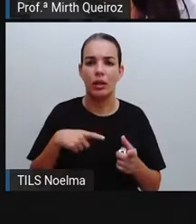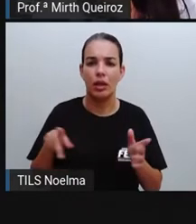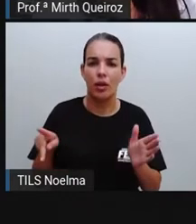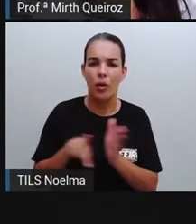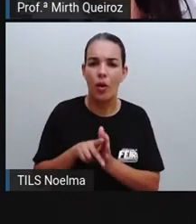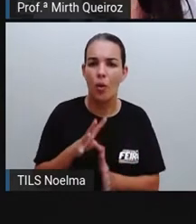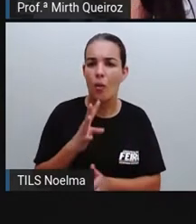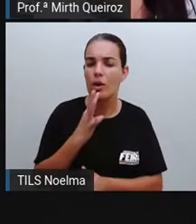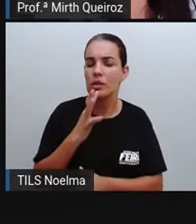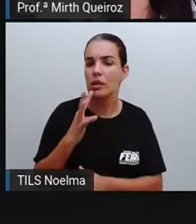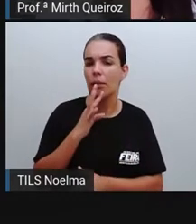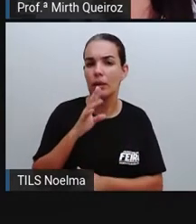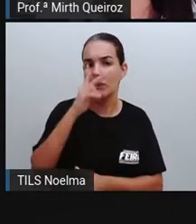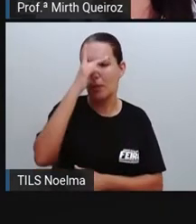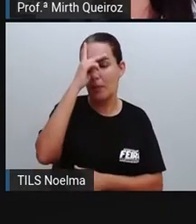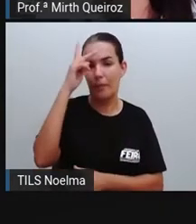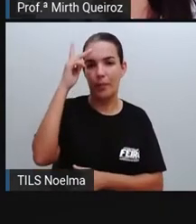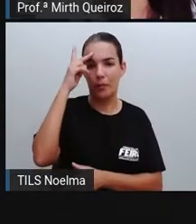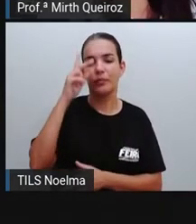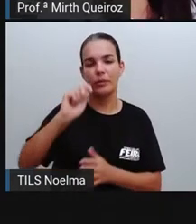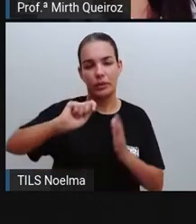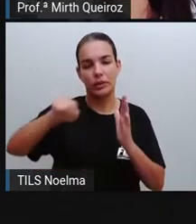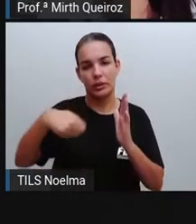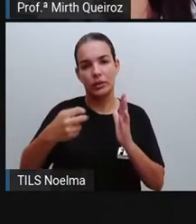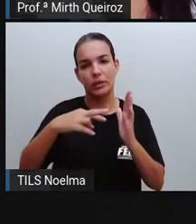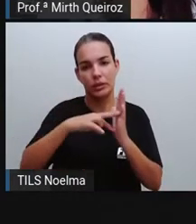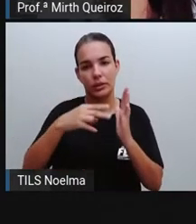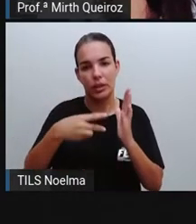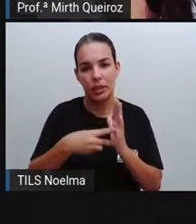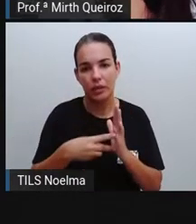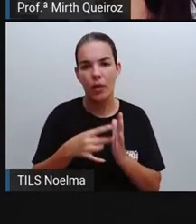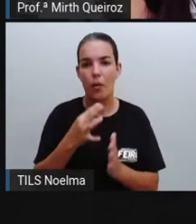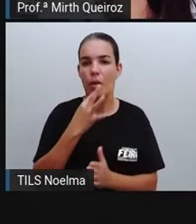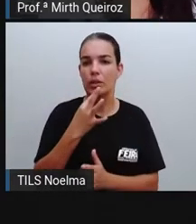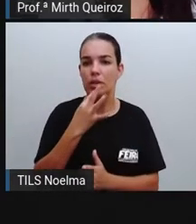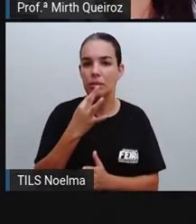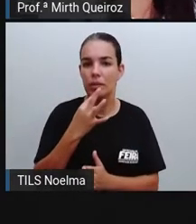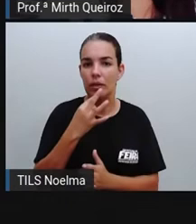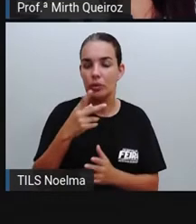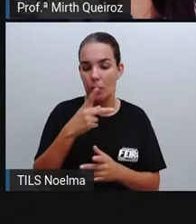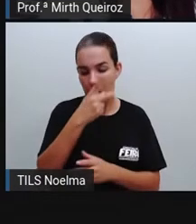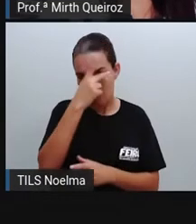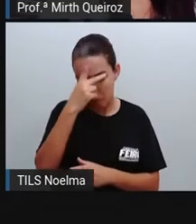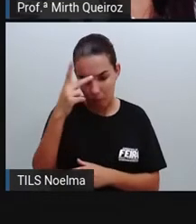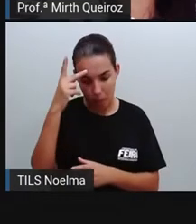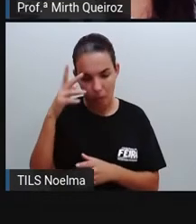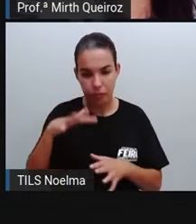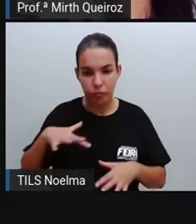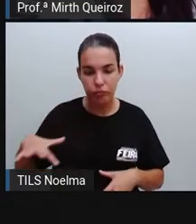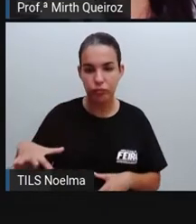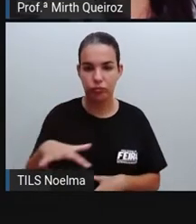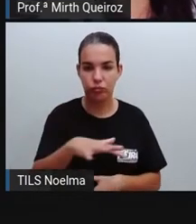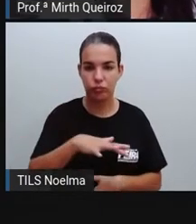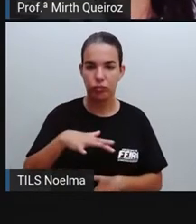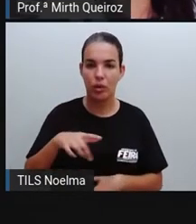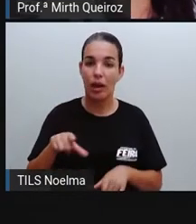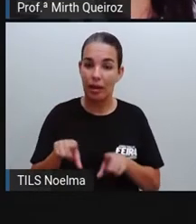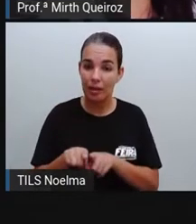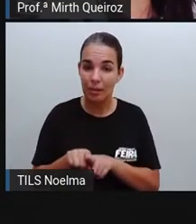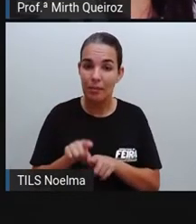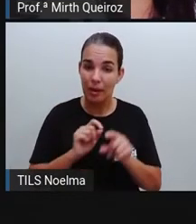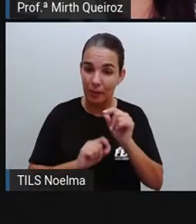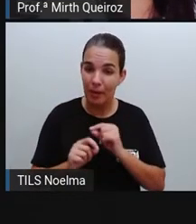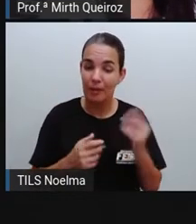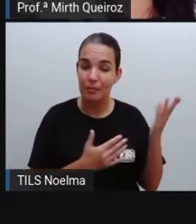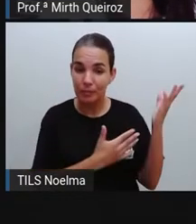para geração, e folclore significa conhecimento de um povo, essas lendas também significam isso, né?